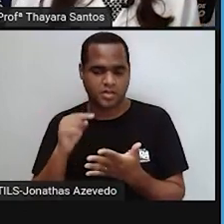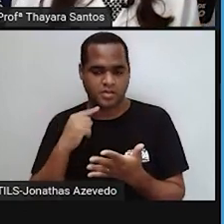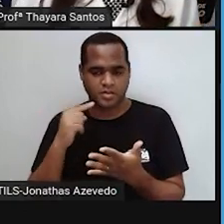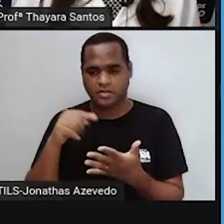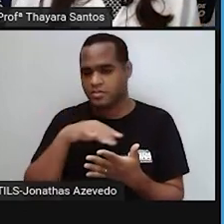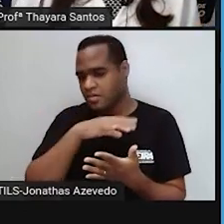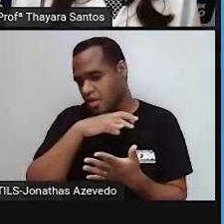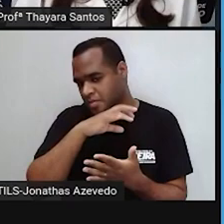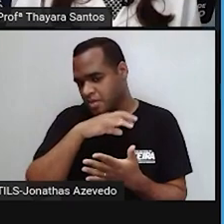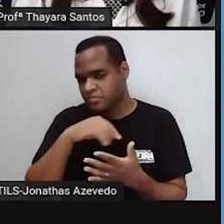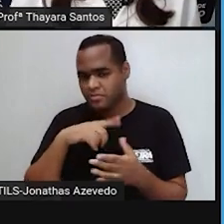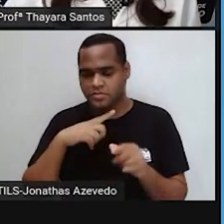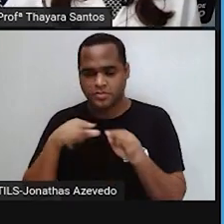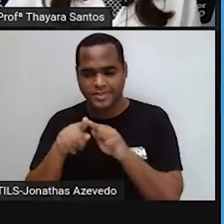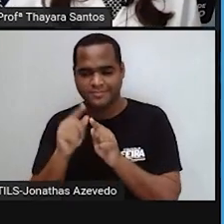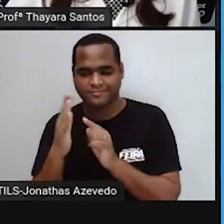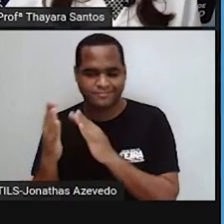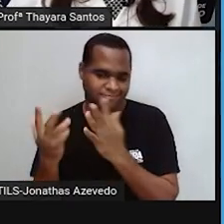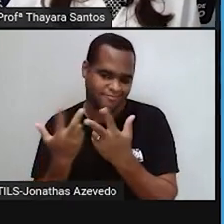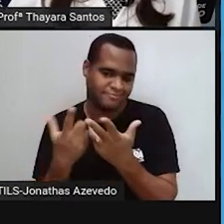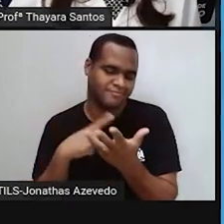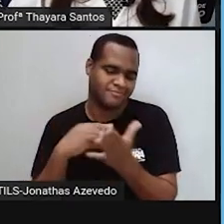células eucarióticas vegetais.